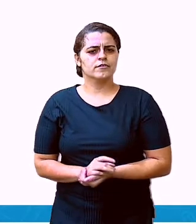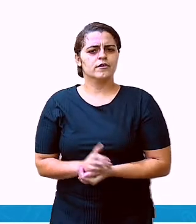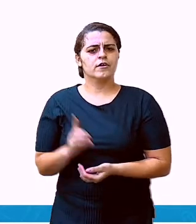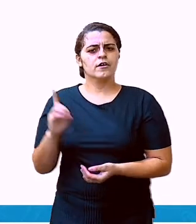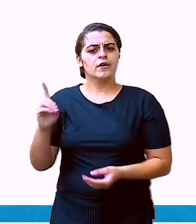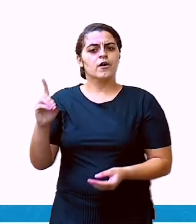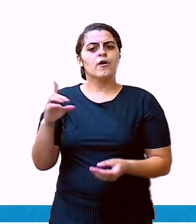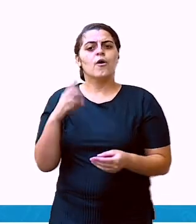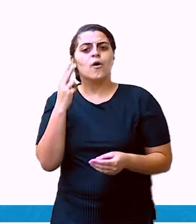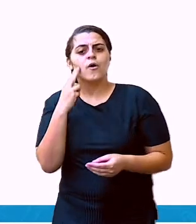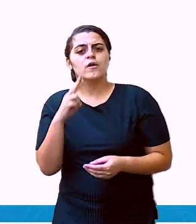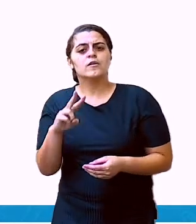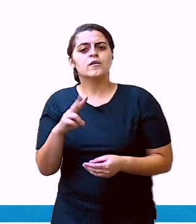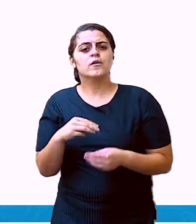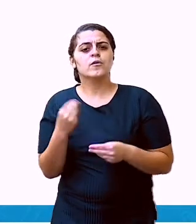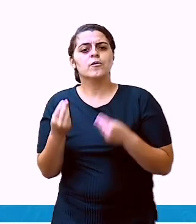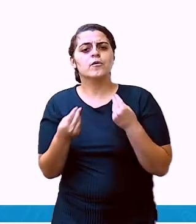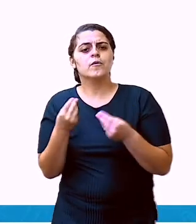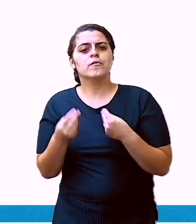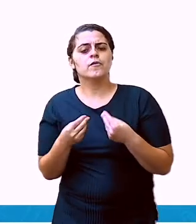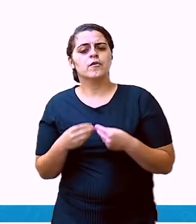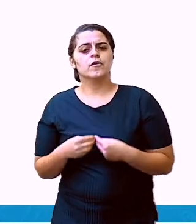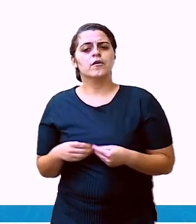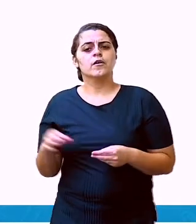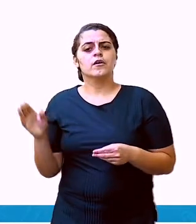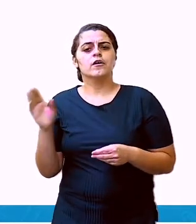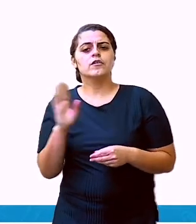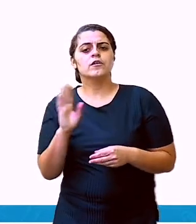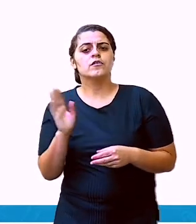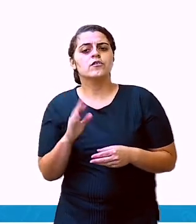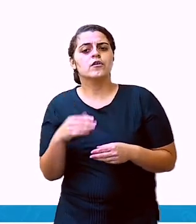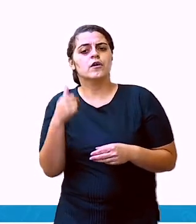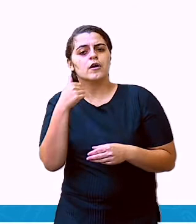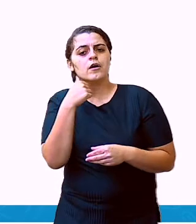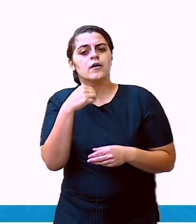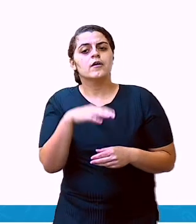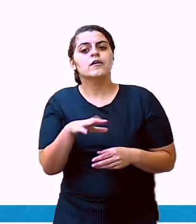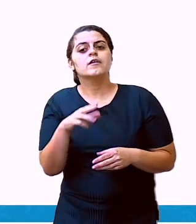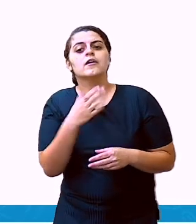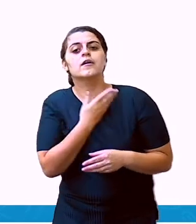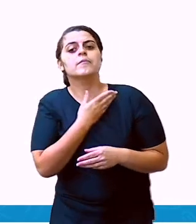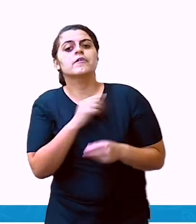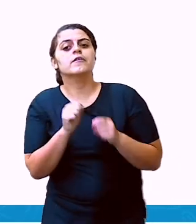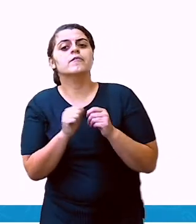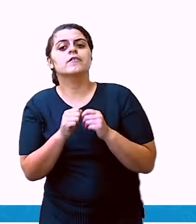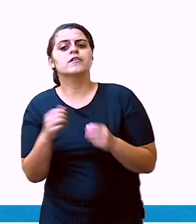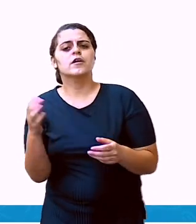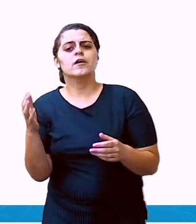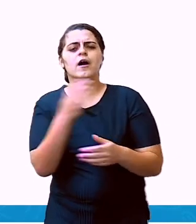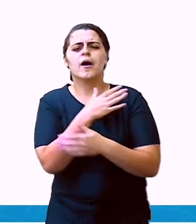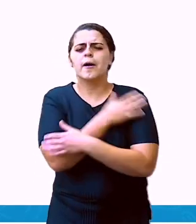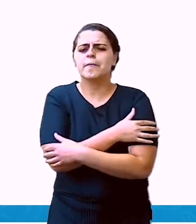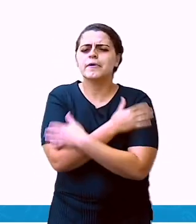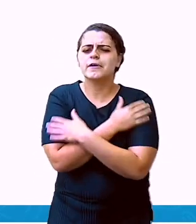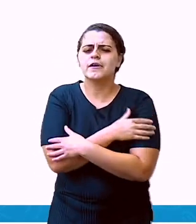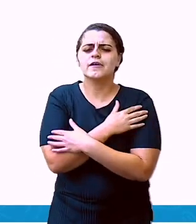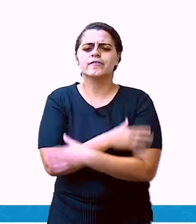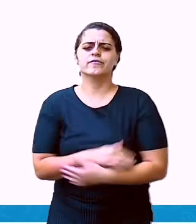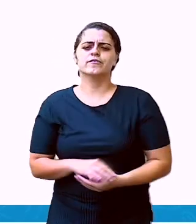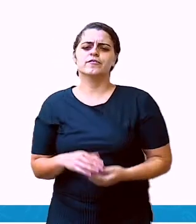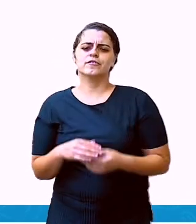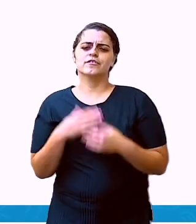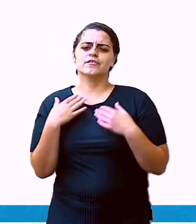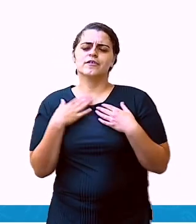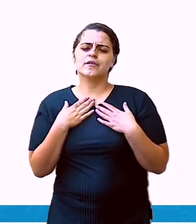Olha como foi a despedida que Maria fez para o Otávio. Abraços, uma palavra